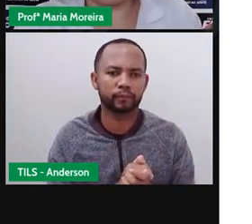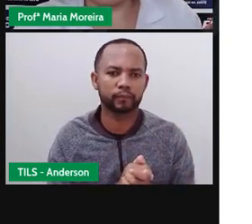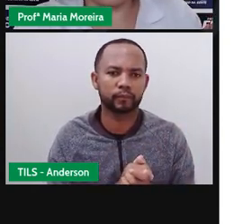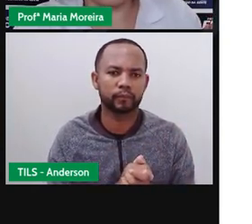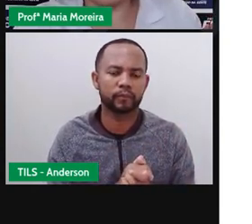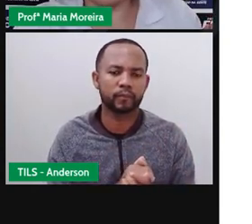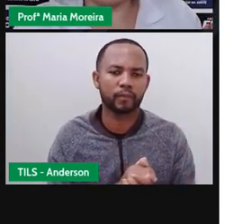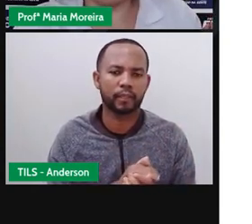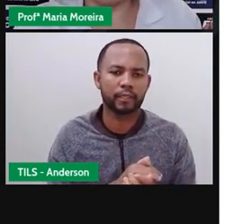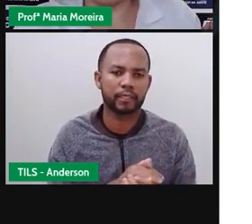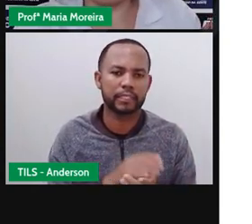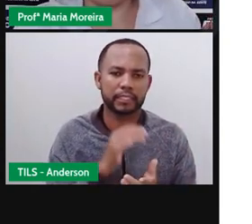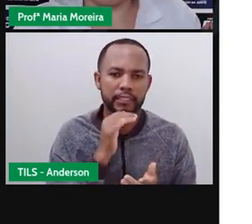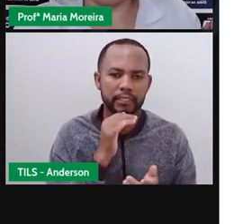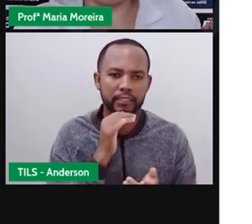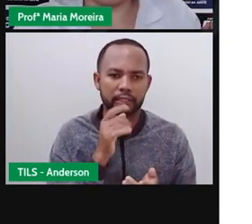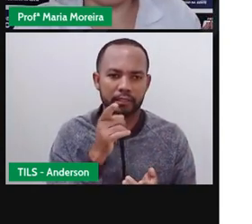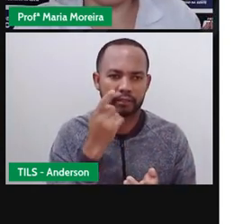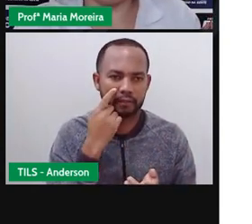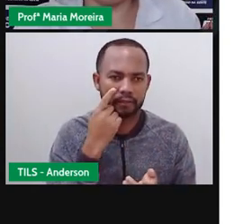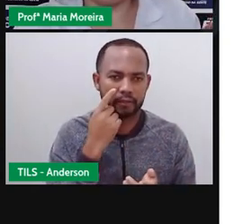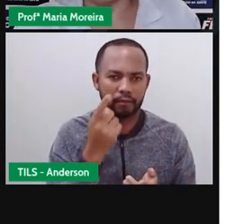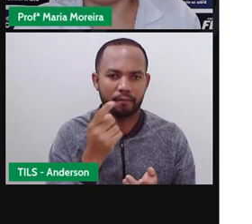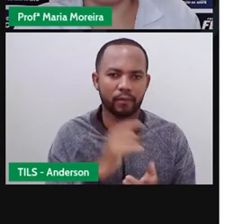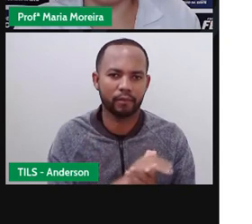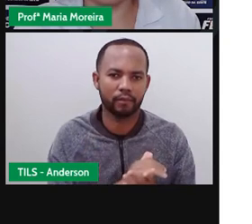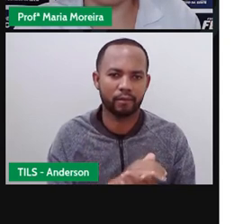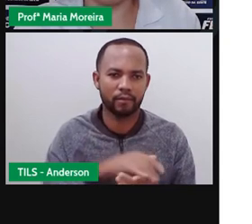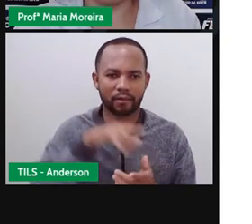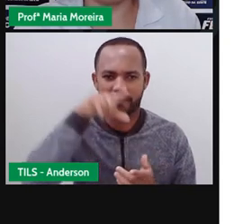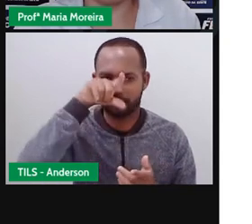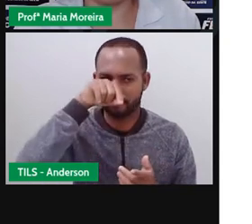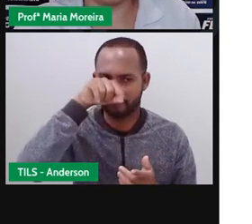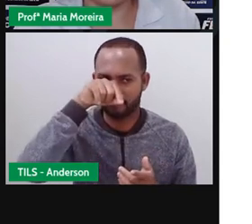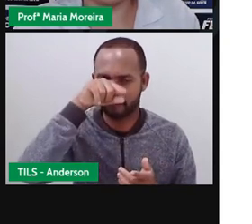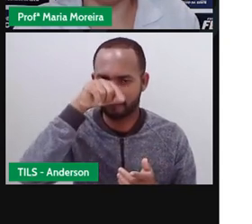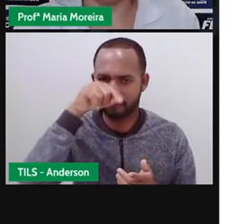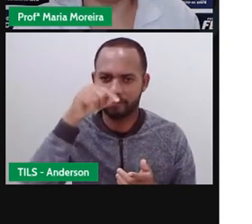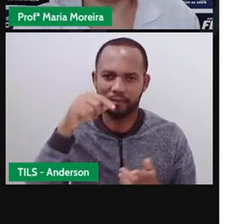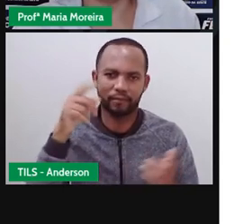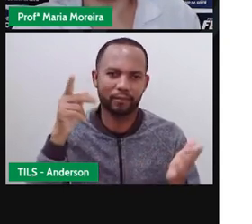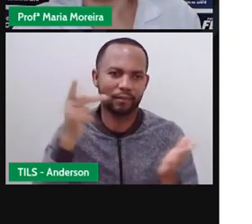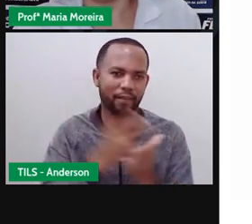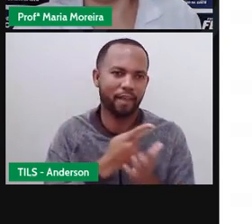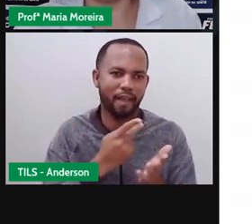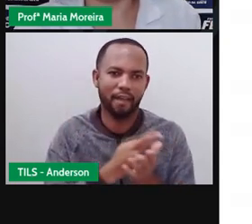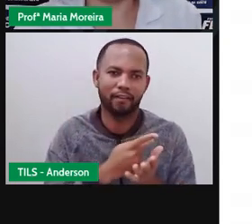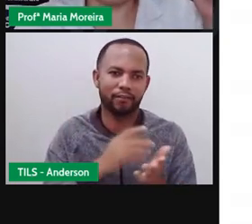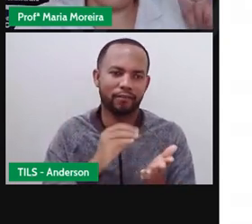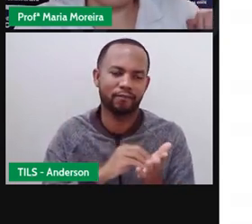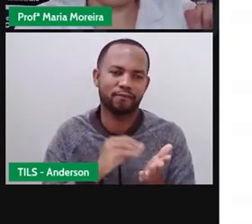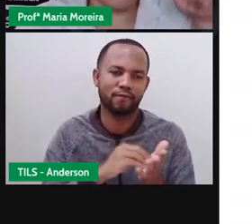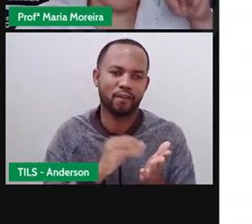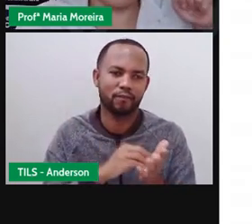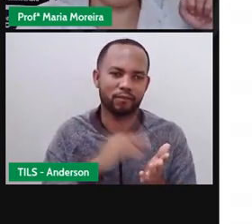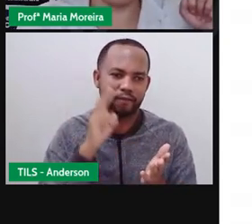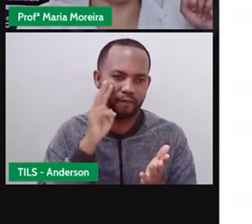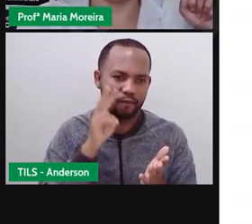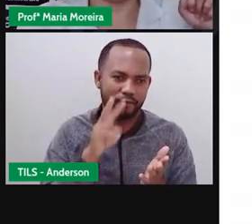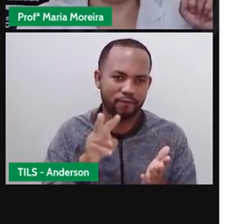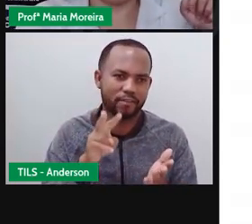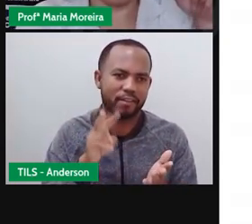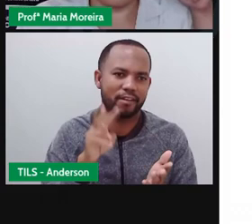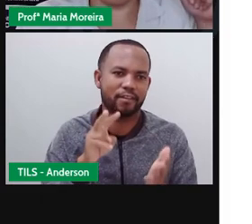A cegonha, ela não assistiu a aula da Pró Maria. Não assistiu a nossa aula, por isso que ela fez errado. Não assistiu. Se ela tivesse assistido, ela